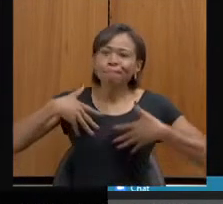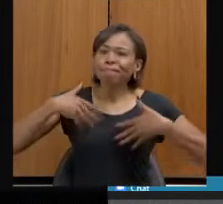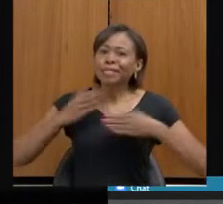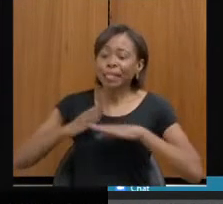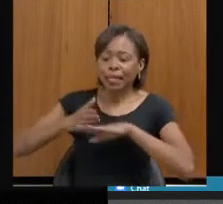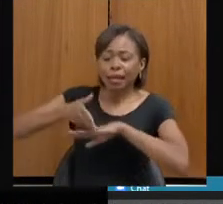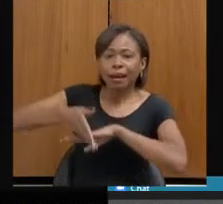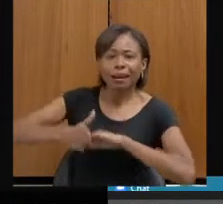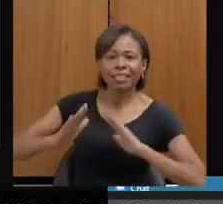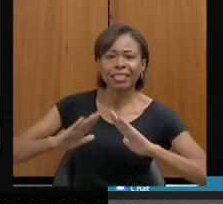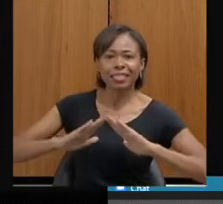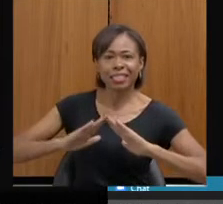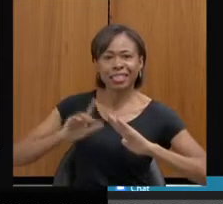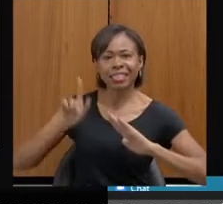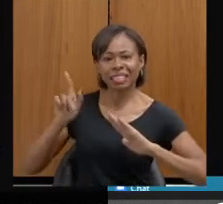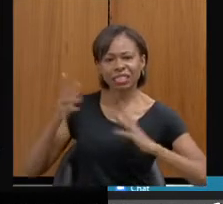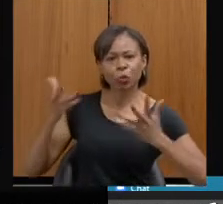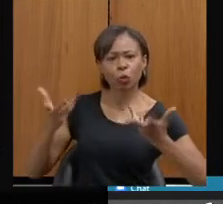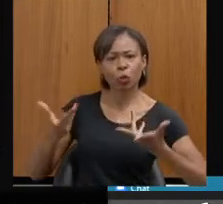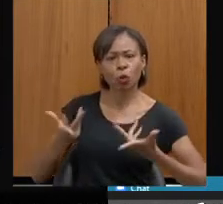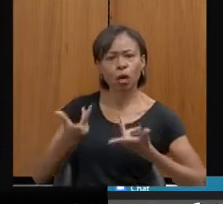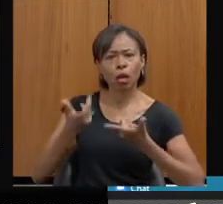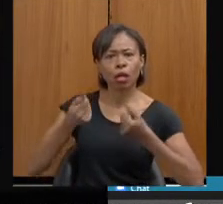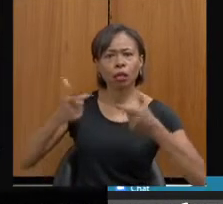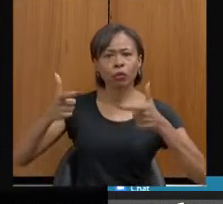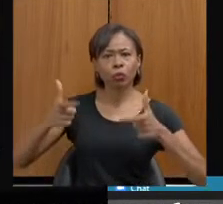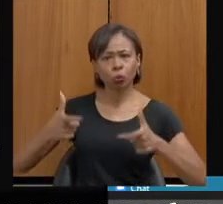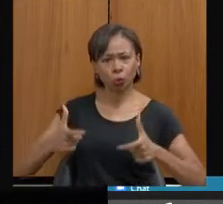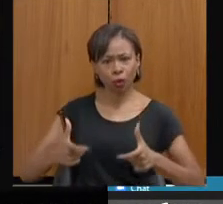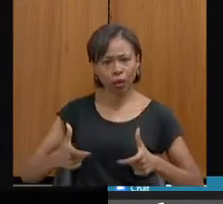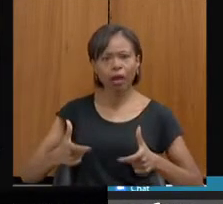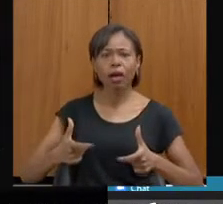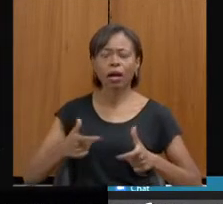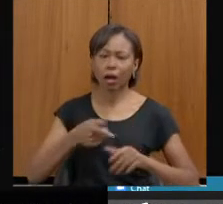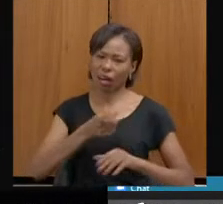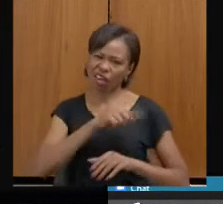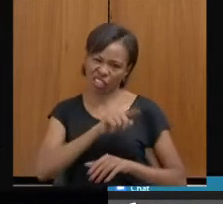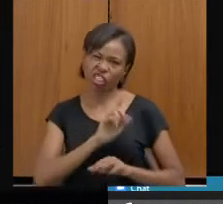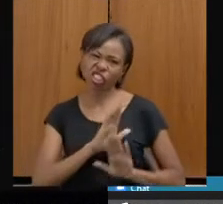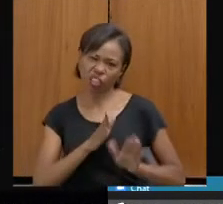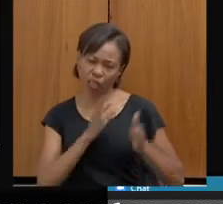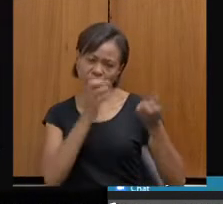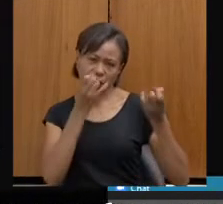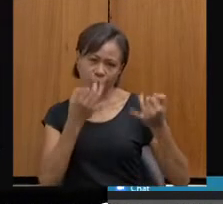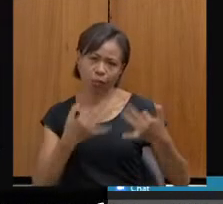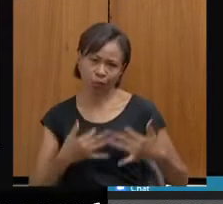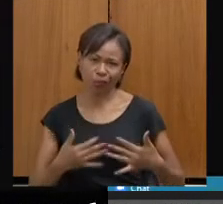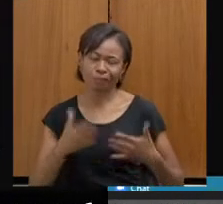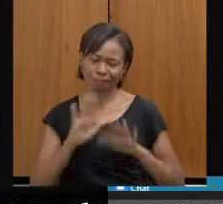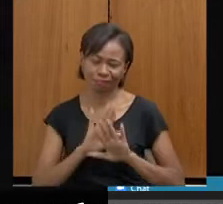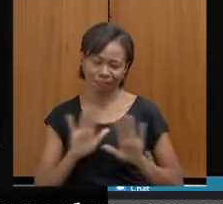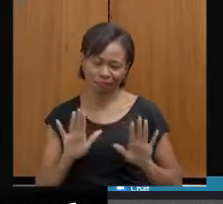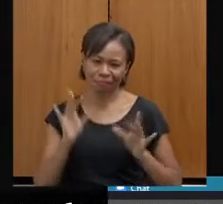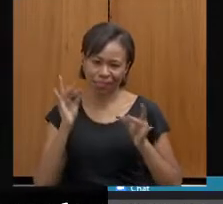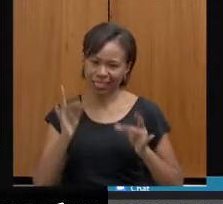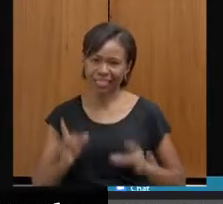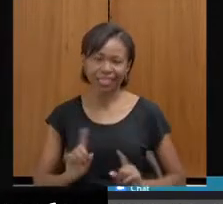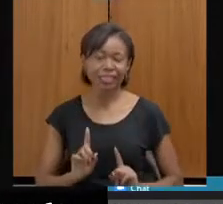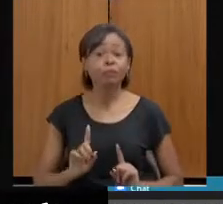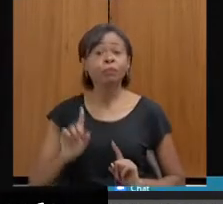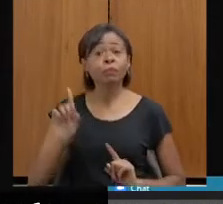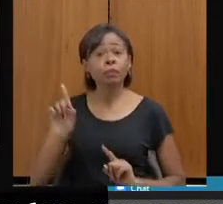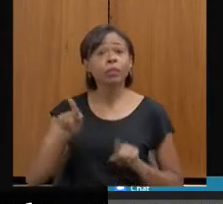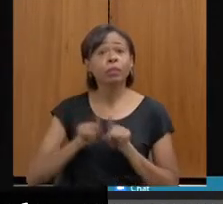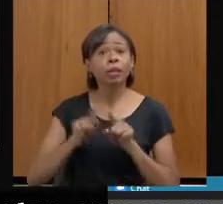de ver a qualidade desse espaço, e ela já explicou bastante, então vou passar, depois pode passar, e também do